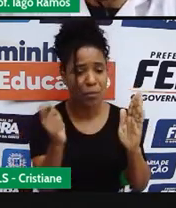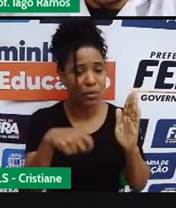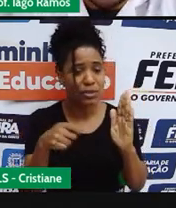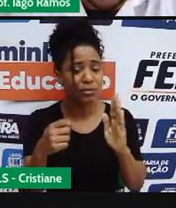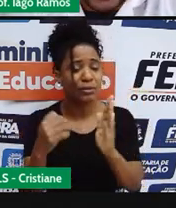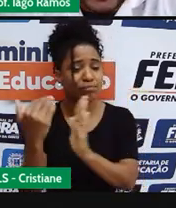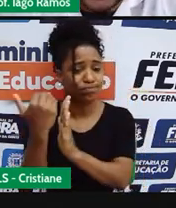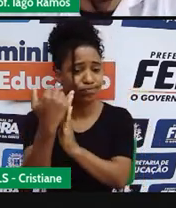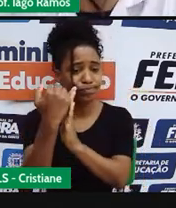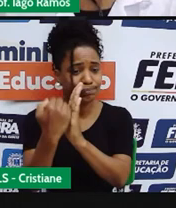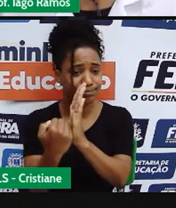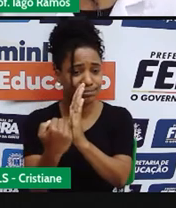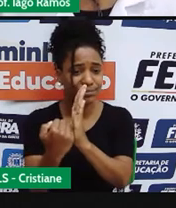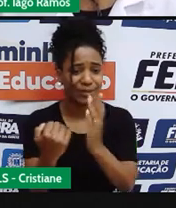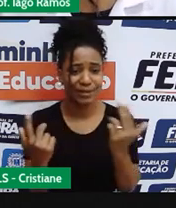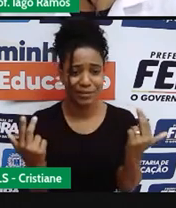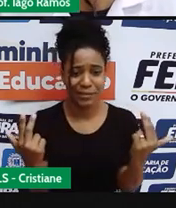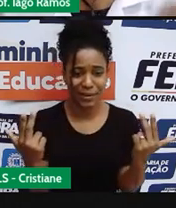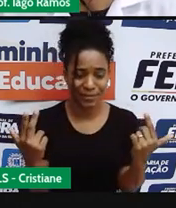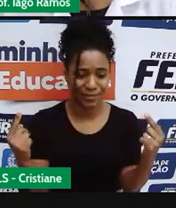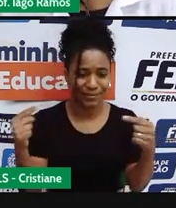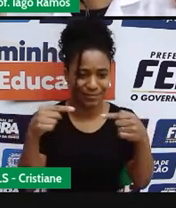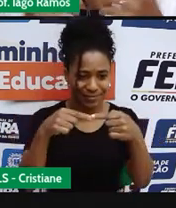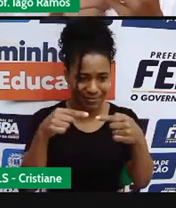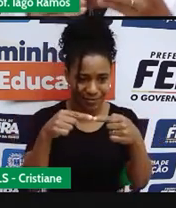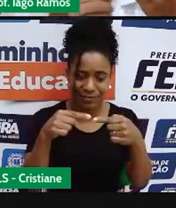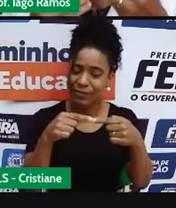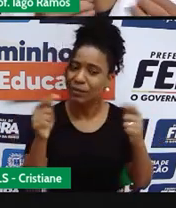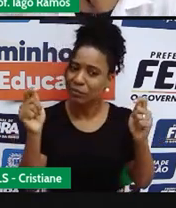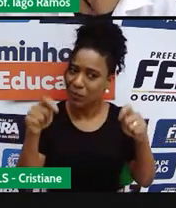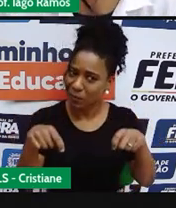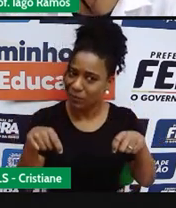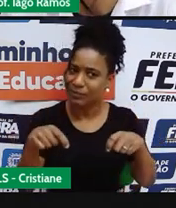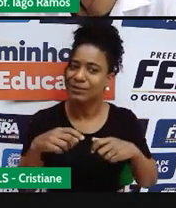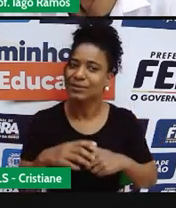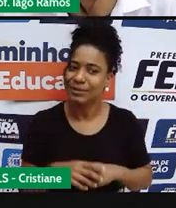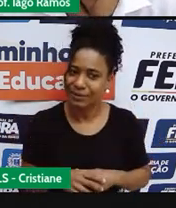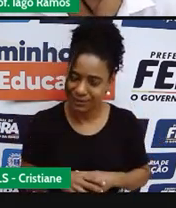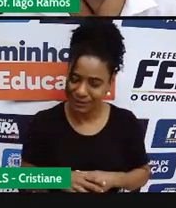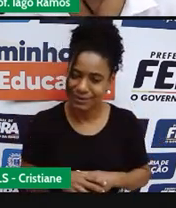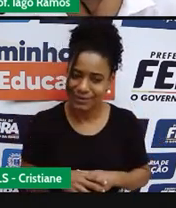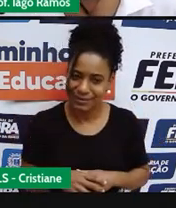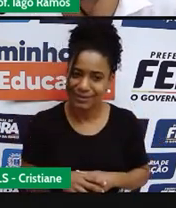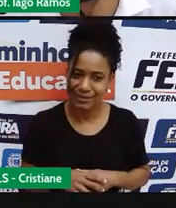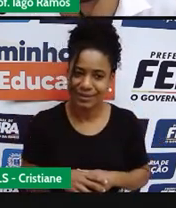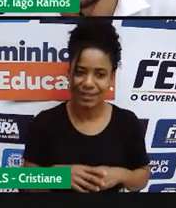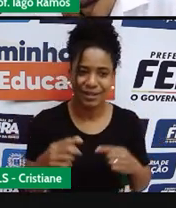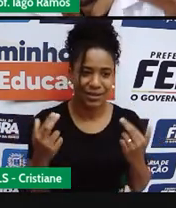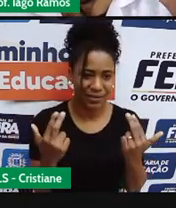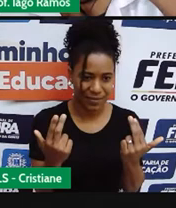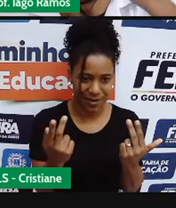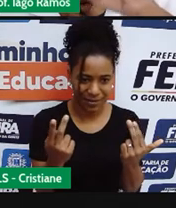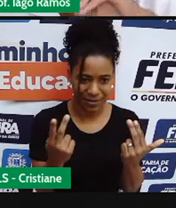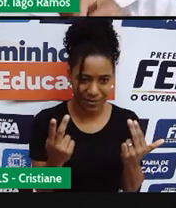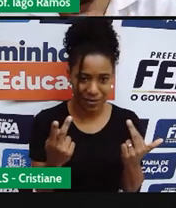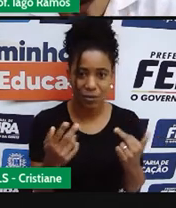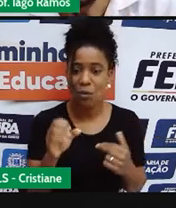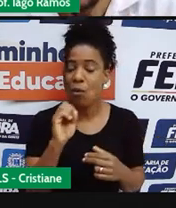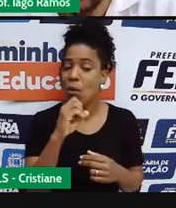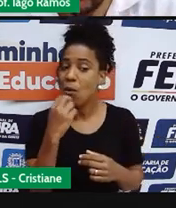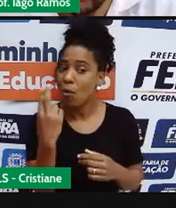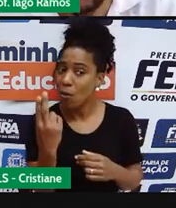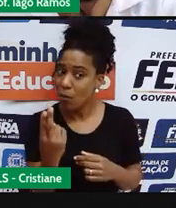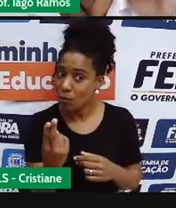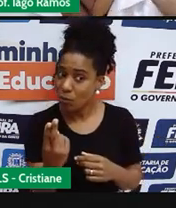vai fazer a outra também diminuir. É outro tipo de relação, é outro tipo de comunicação. Ou,